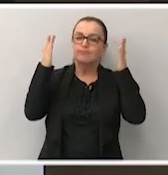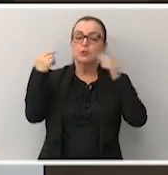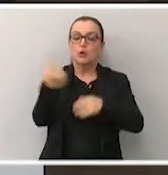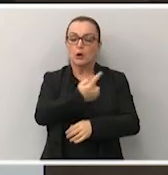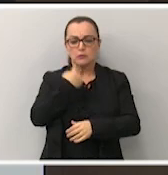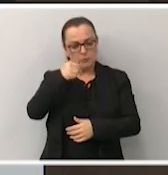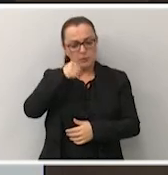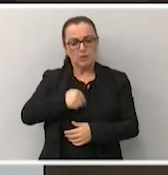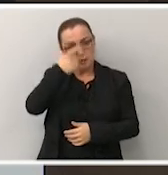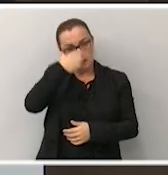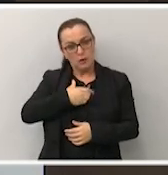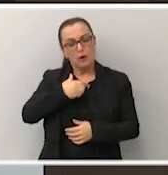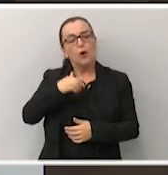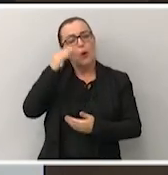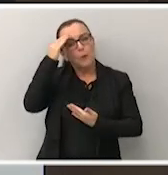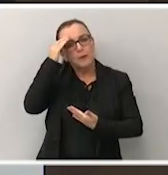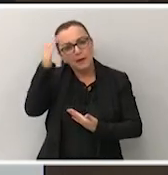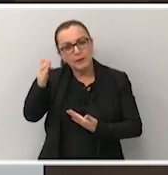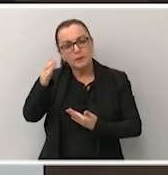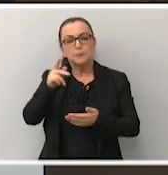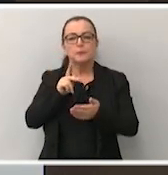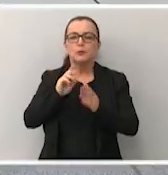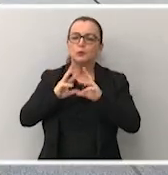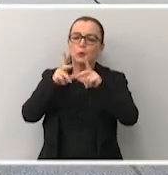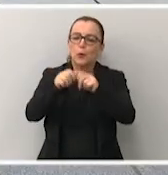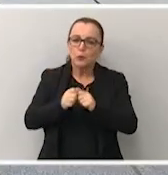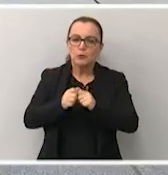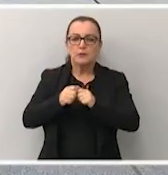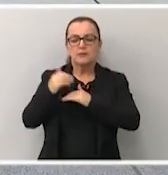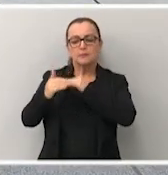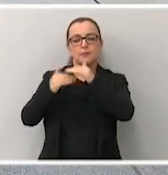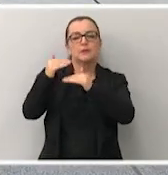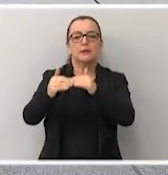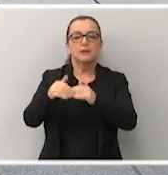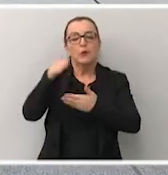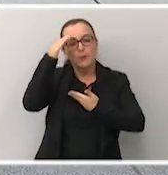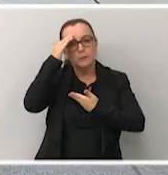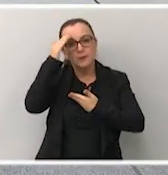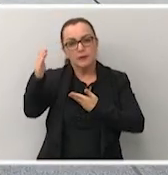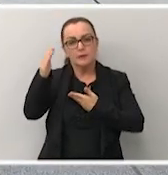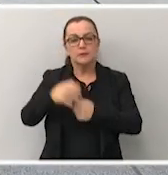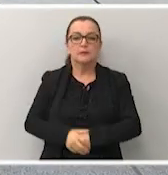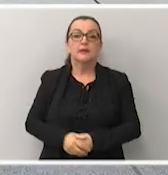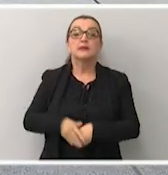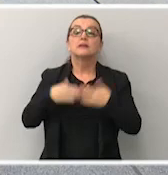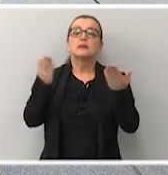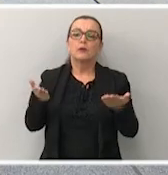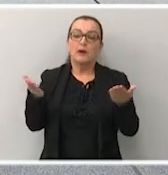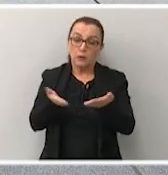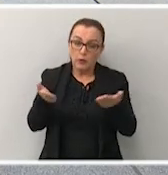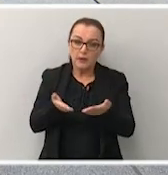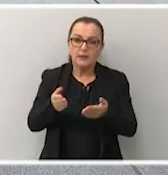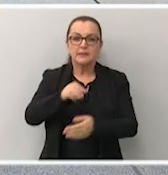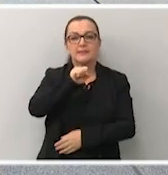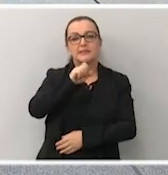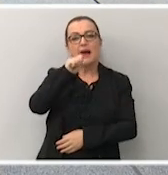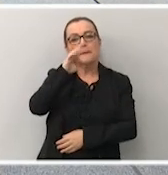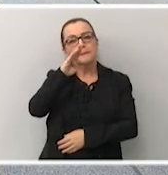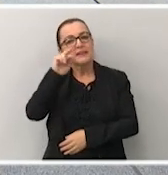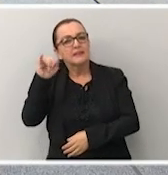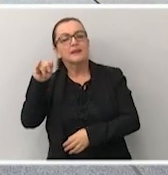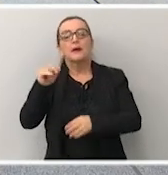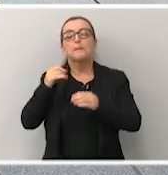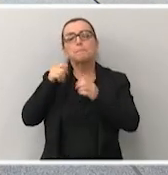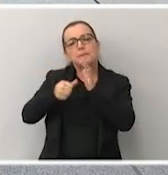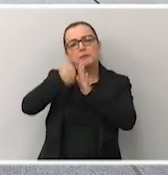disposição e agradece realmente, olha, por toda essa trajetória. Muito obrigada. São esses, então, né, Sabrina, os primeiros